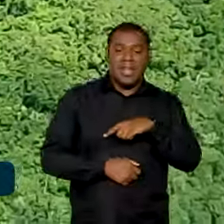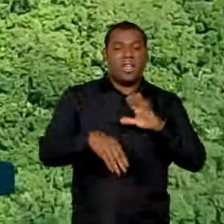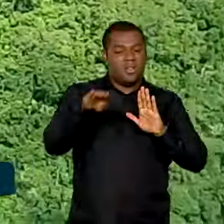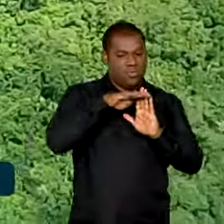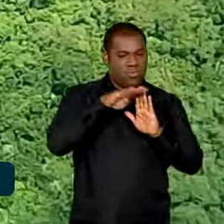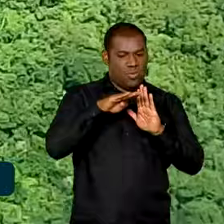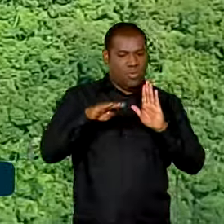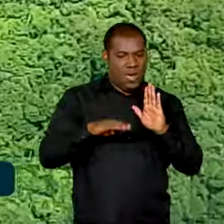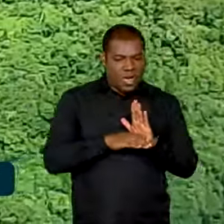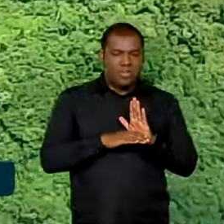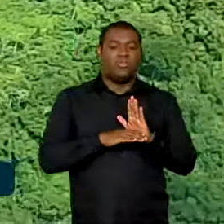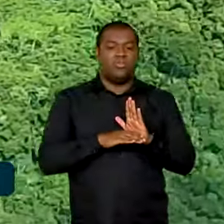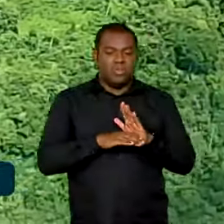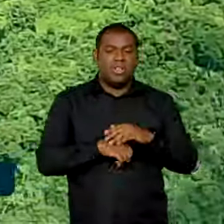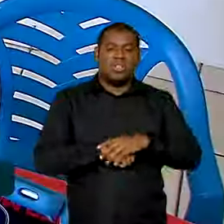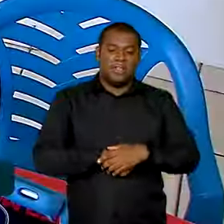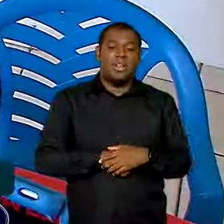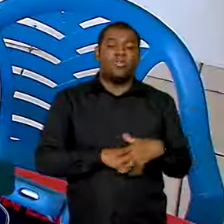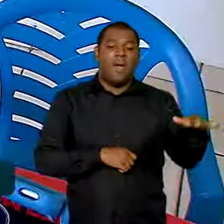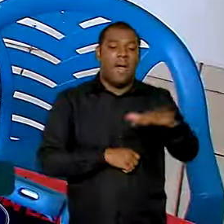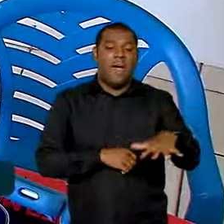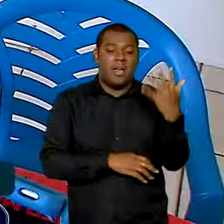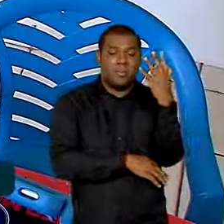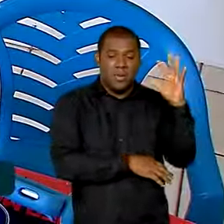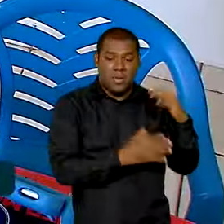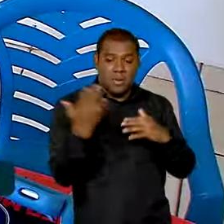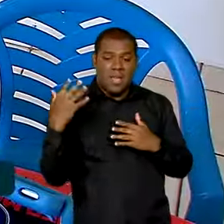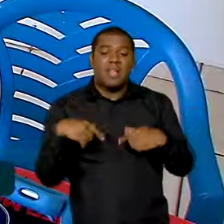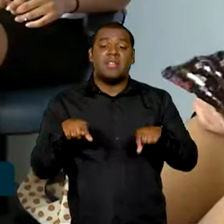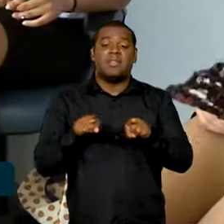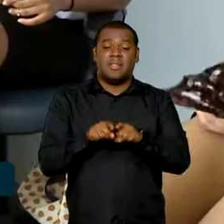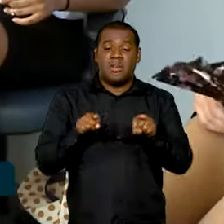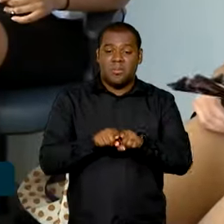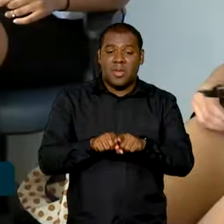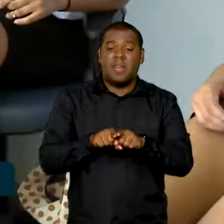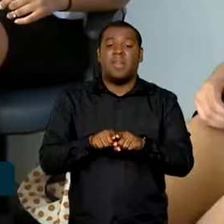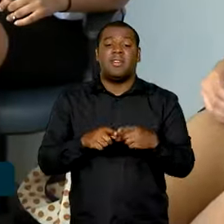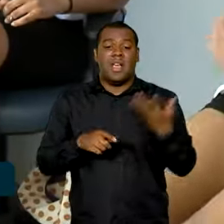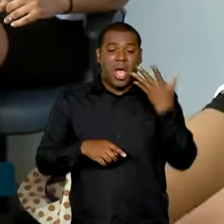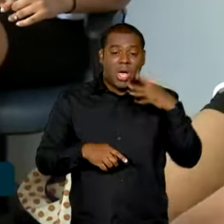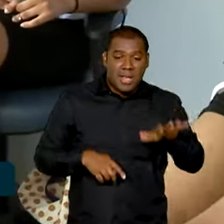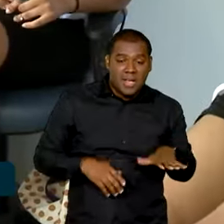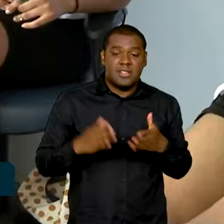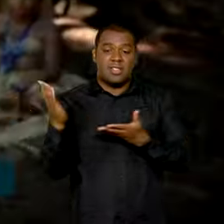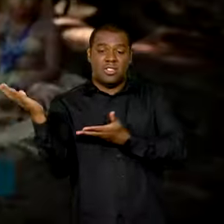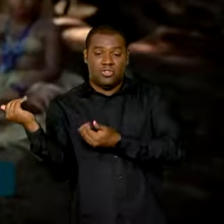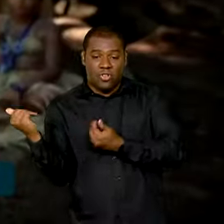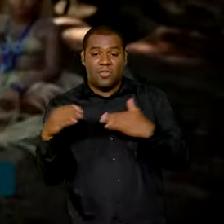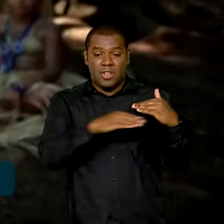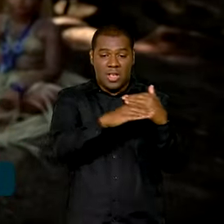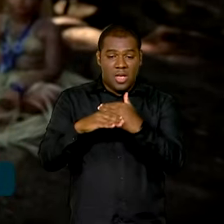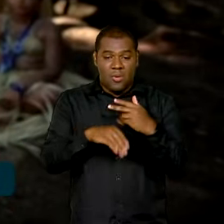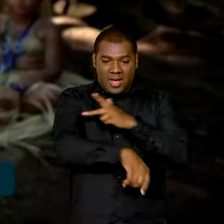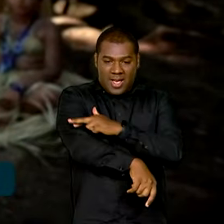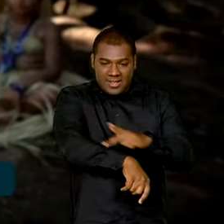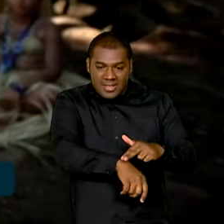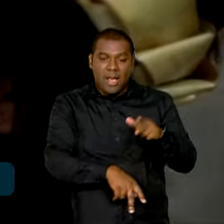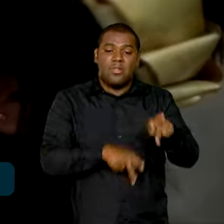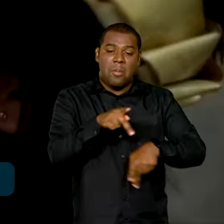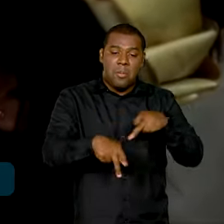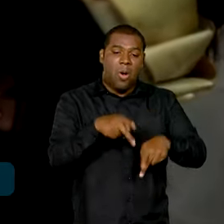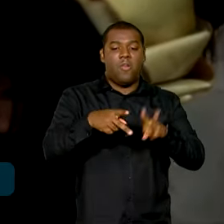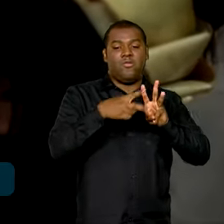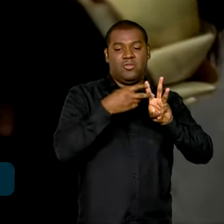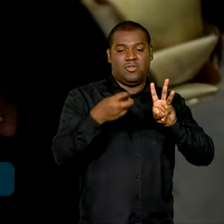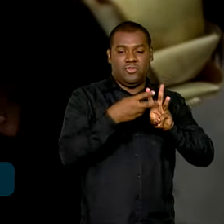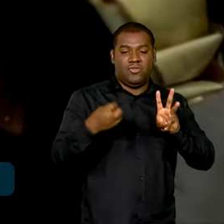transversais, além de meio ambiente, crianças e adolescentes, mulheres, igualdade racial e povos indígenas.